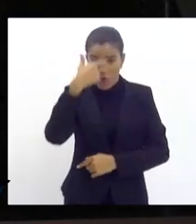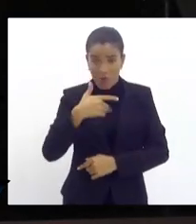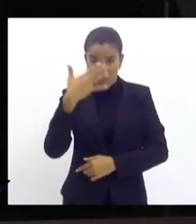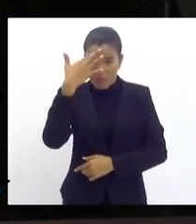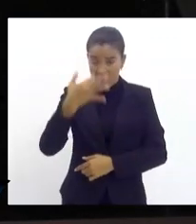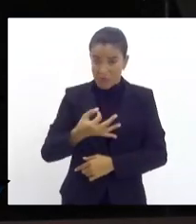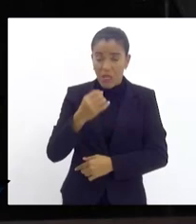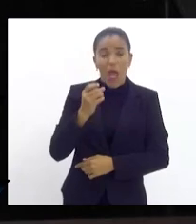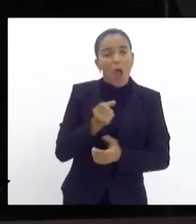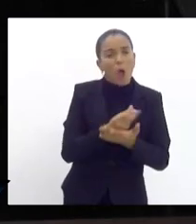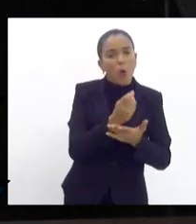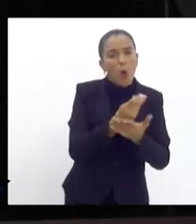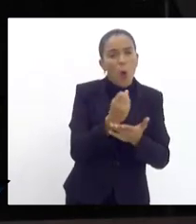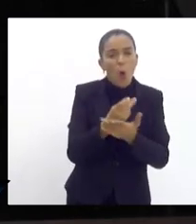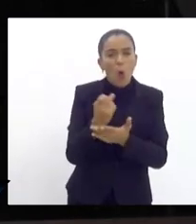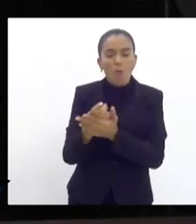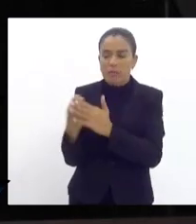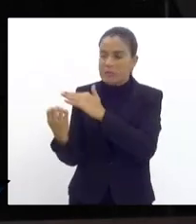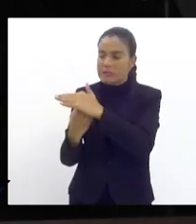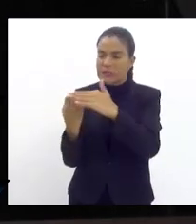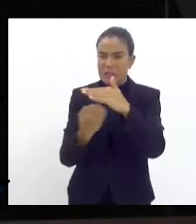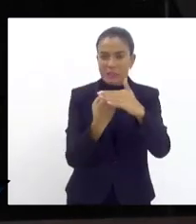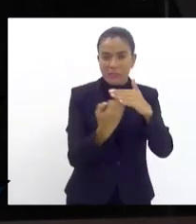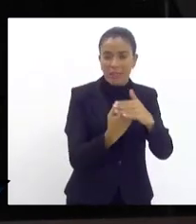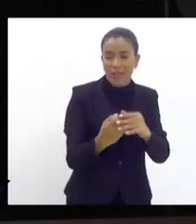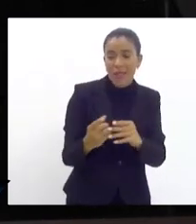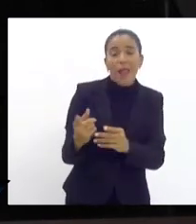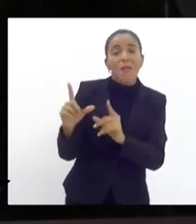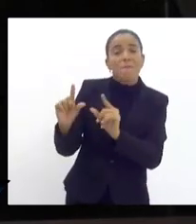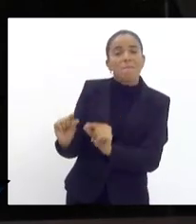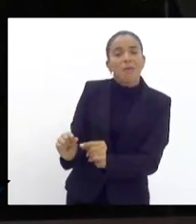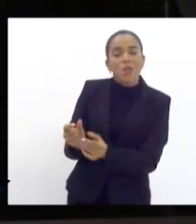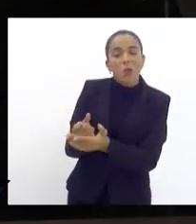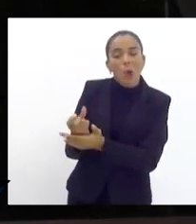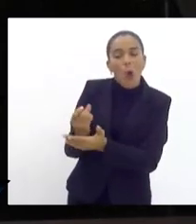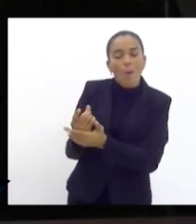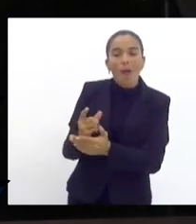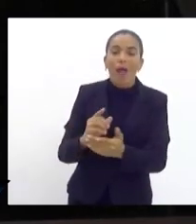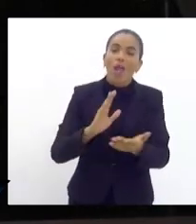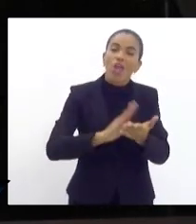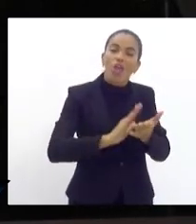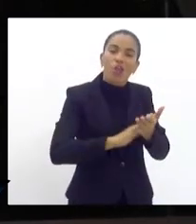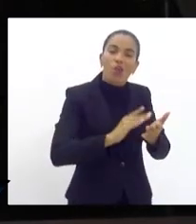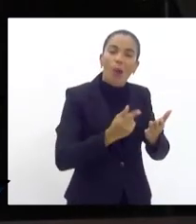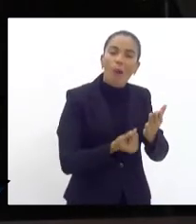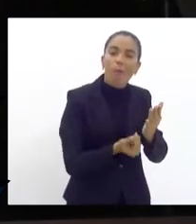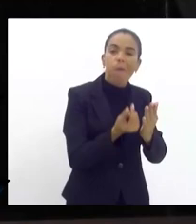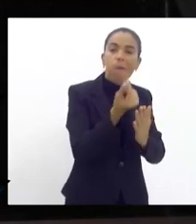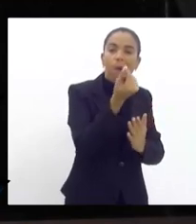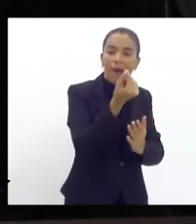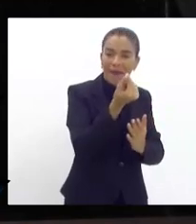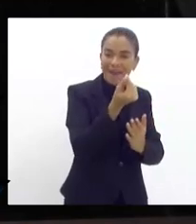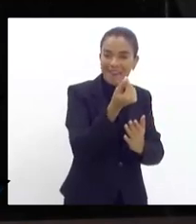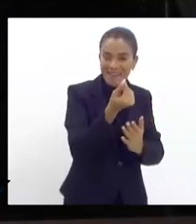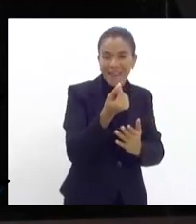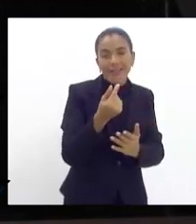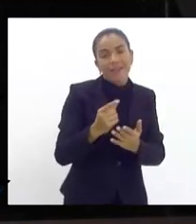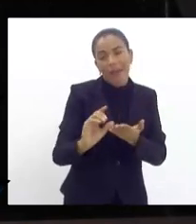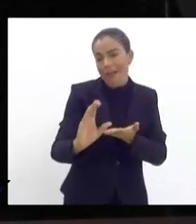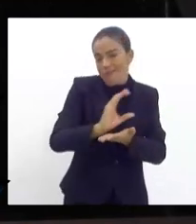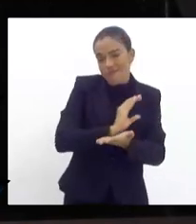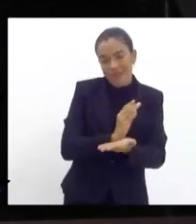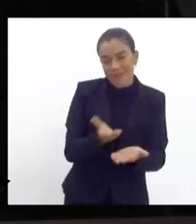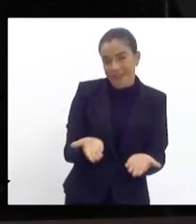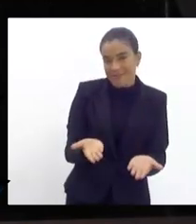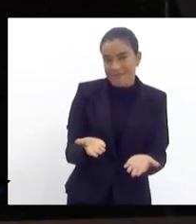compra dessas empresas está sendo menor eles compram menos água menos volume de água e cobram a tarifa cheia e aí o lucro vem e